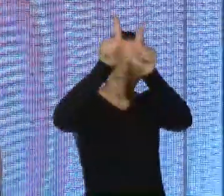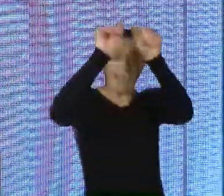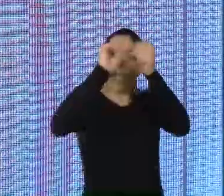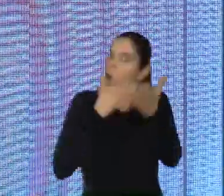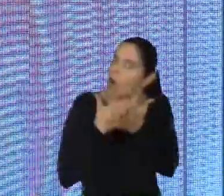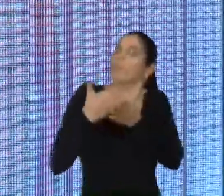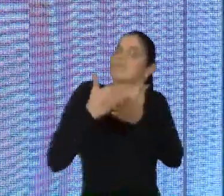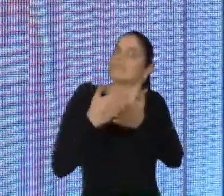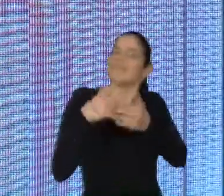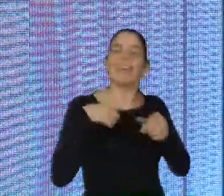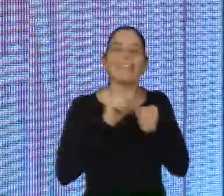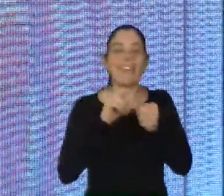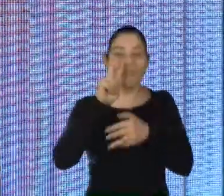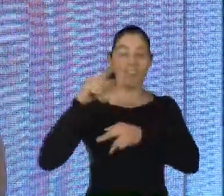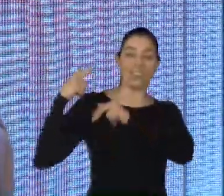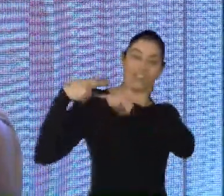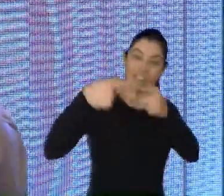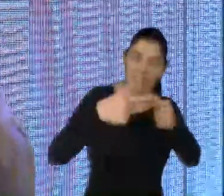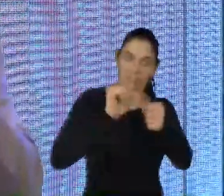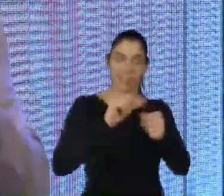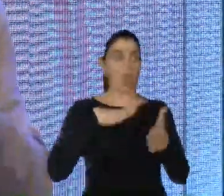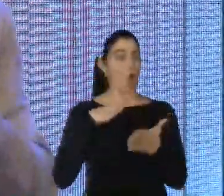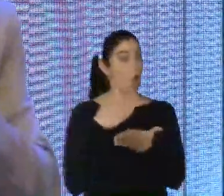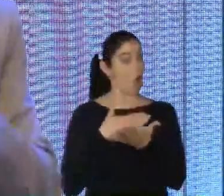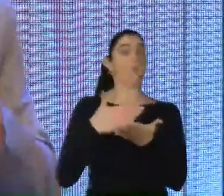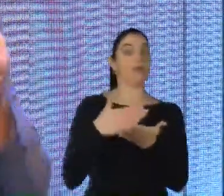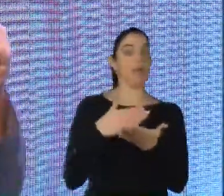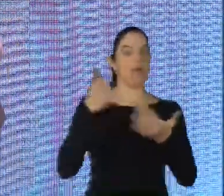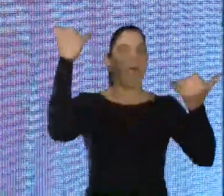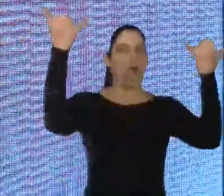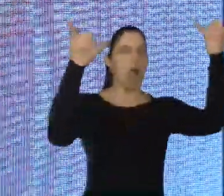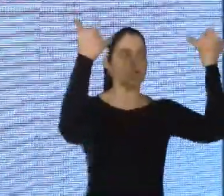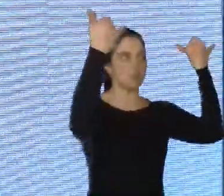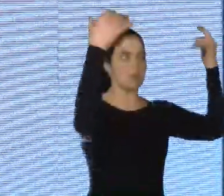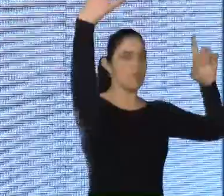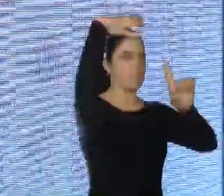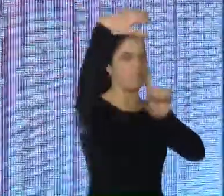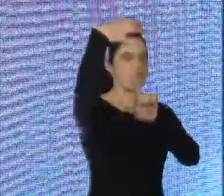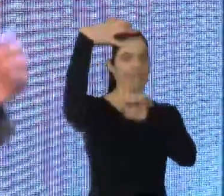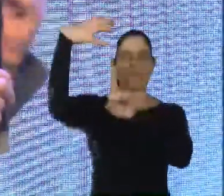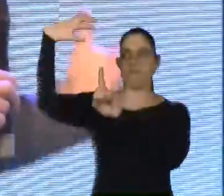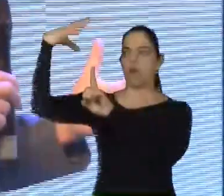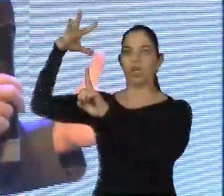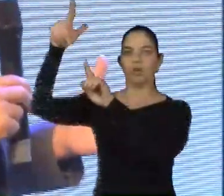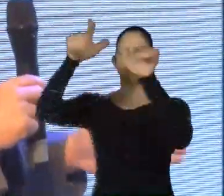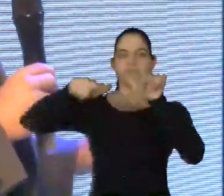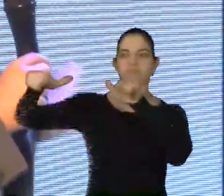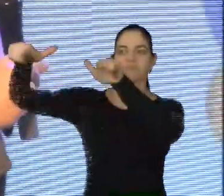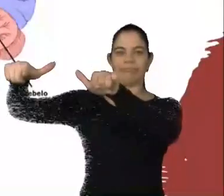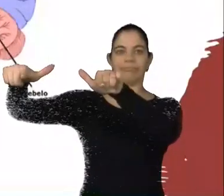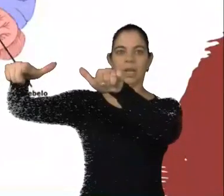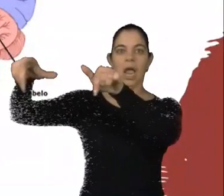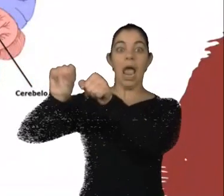momento. Independente da genética, nesse momento, nós já começamos a receber influência do meio externo, do próprio ambiente.